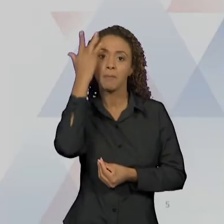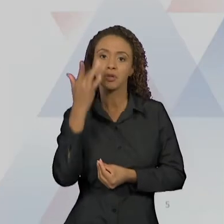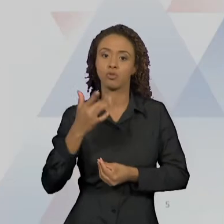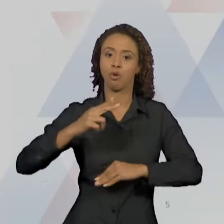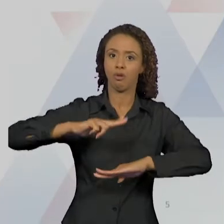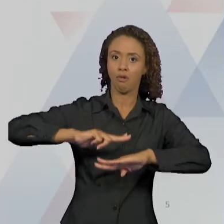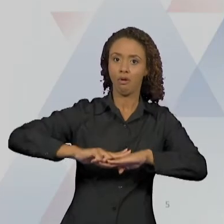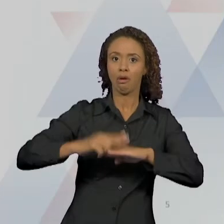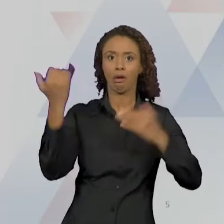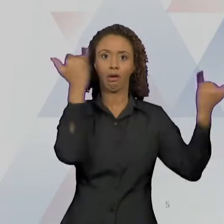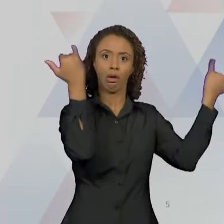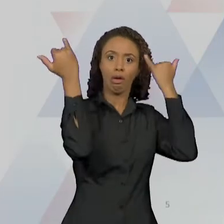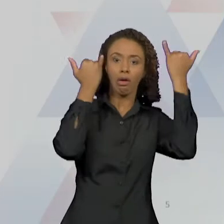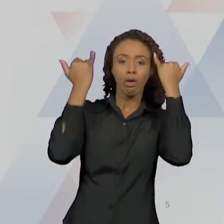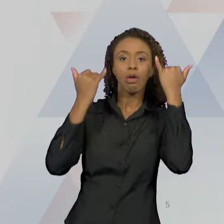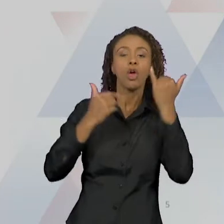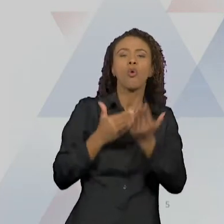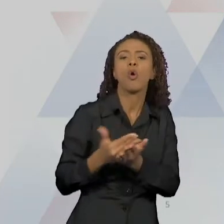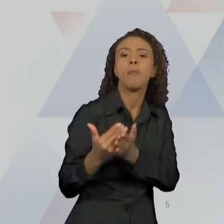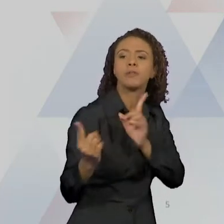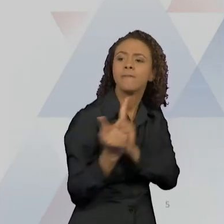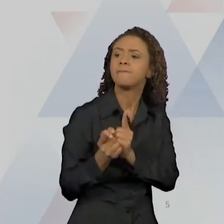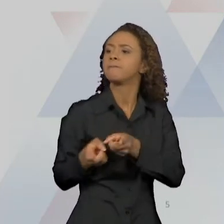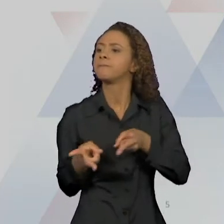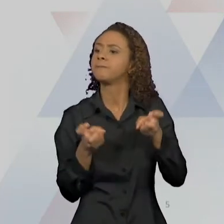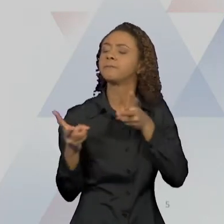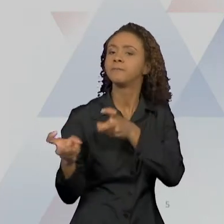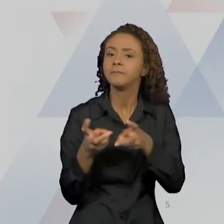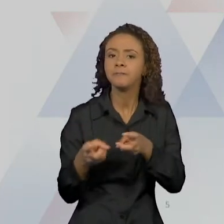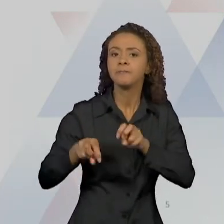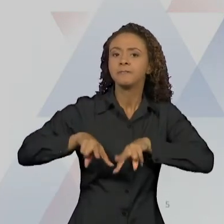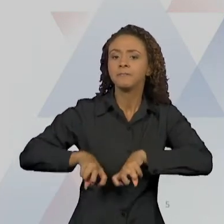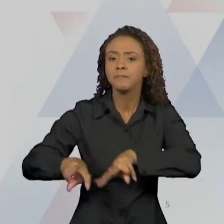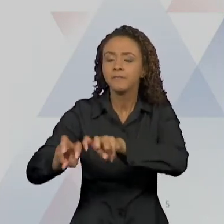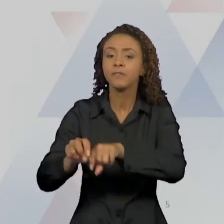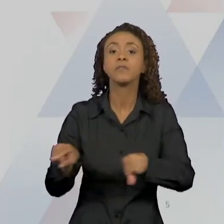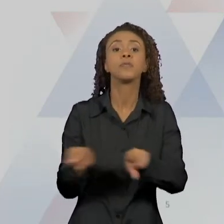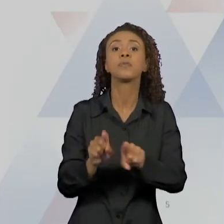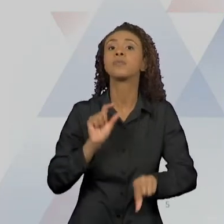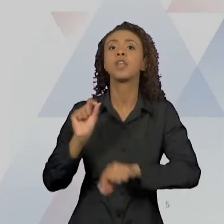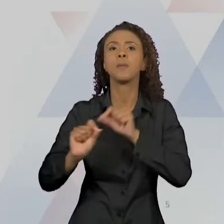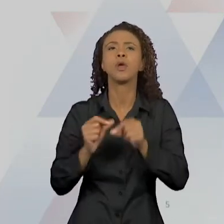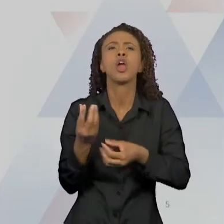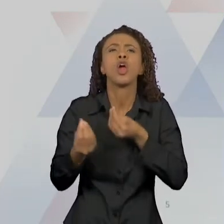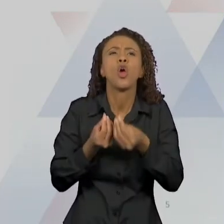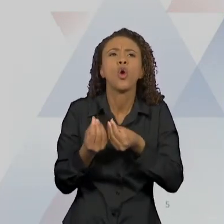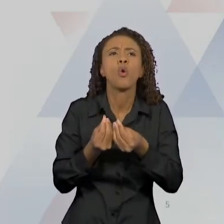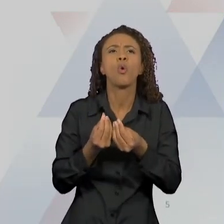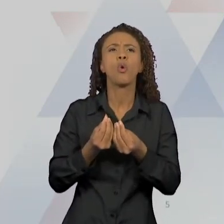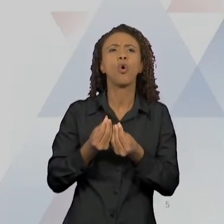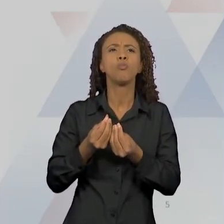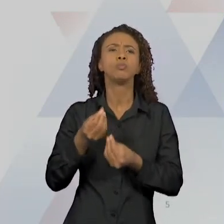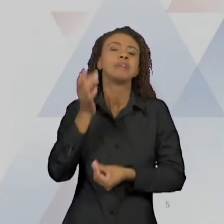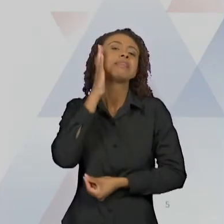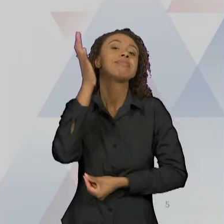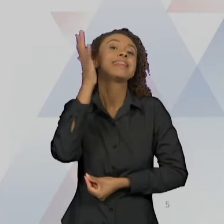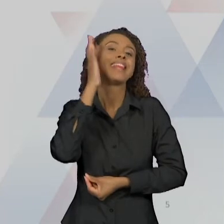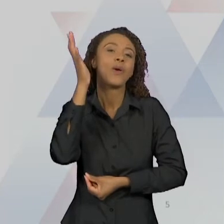personalidade partindo de um funcionamento de uma estrutura mental. E essa teoria